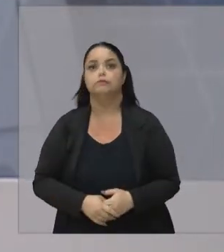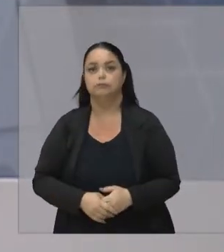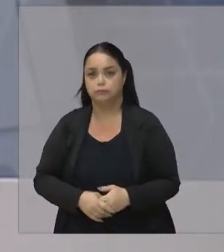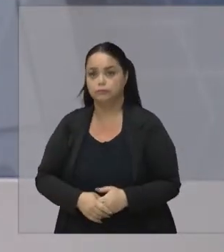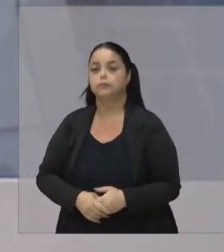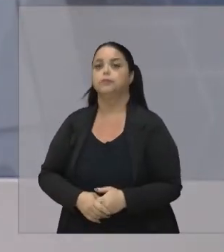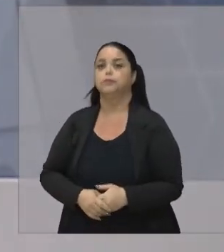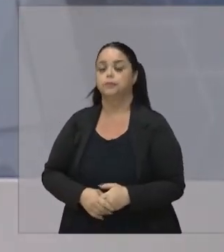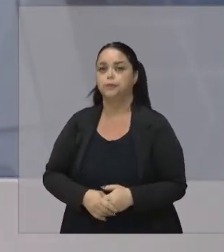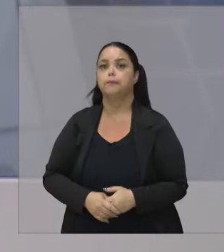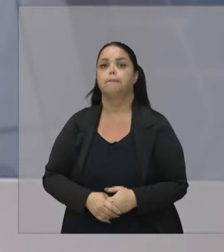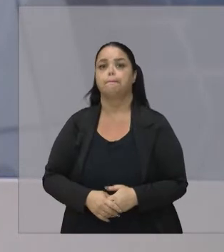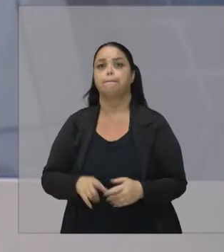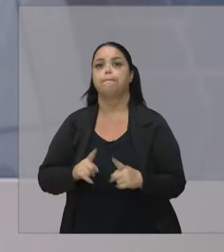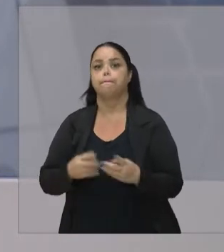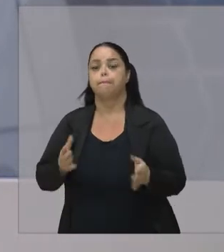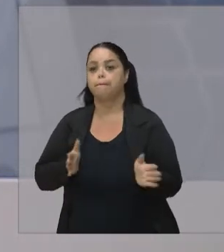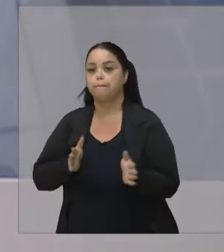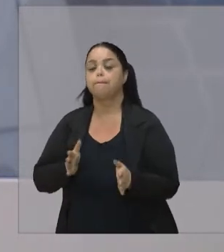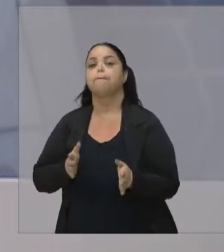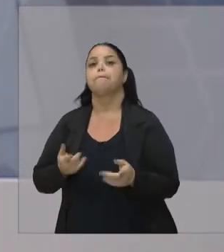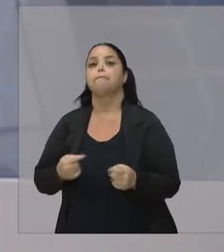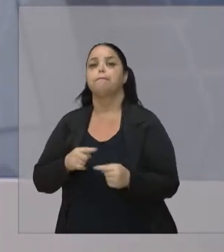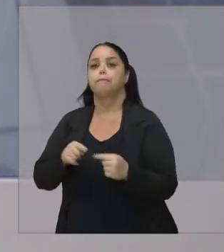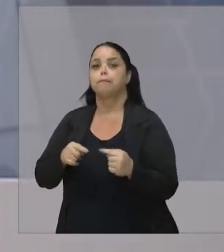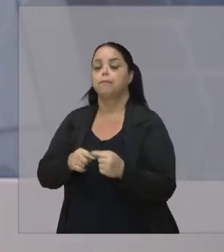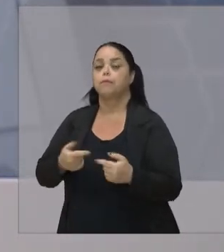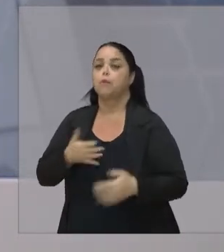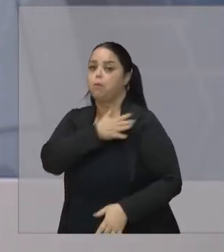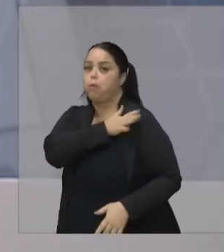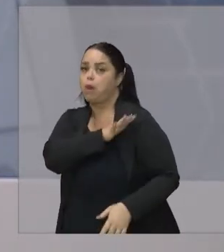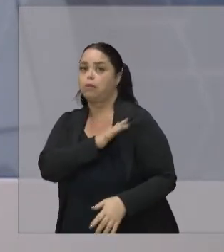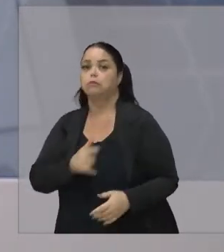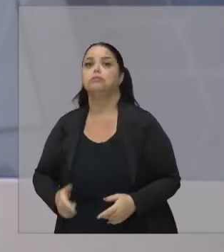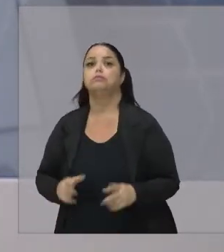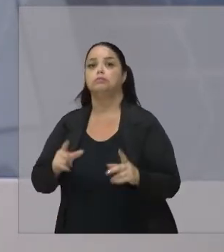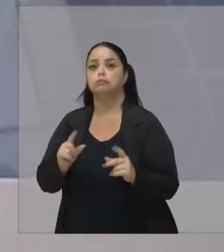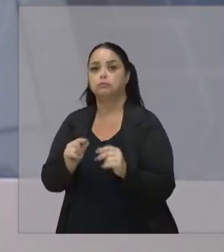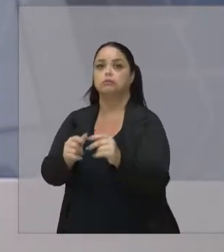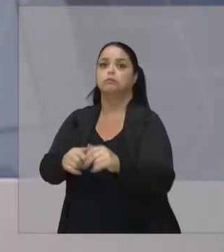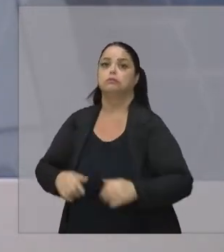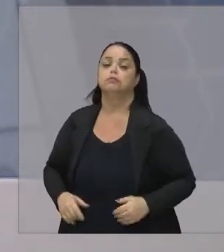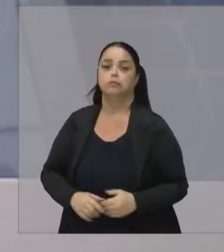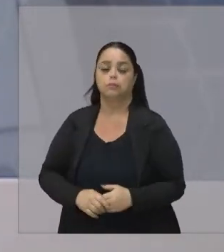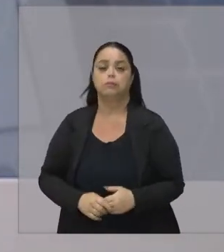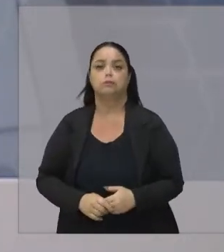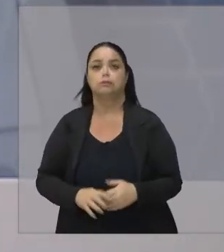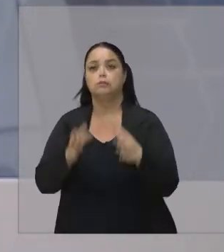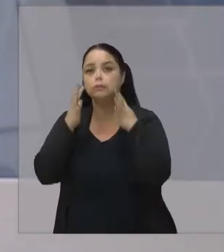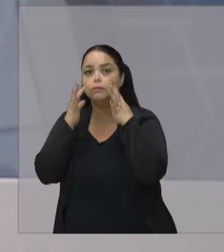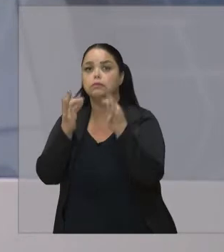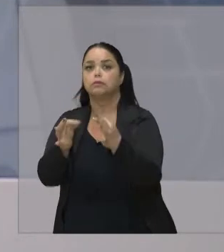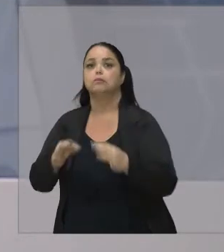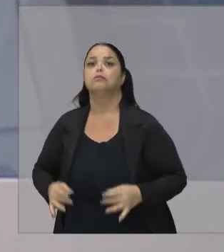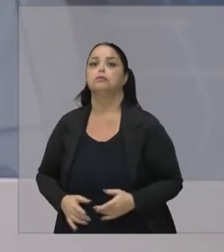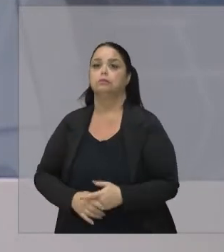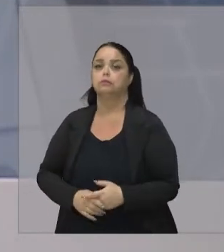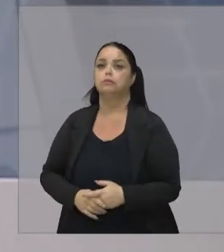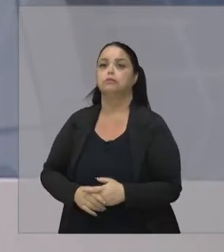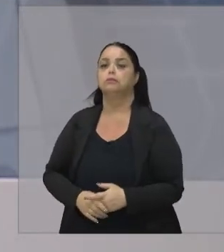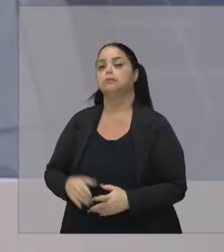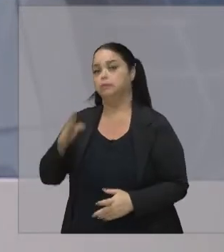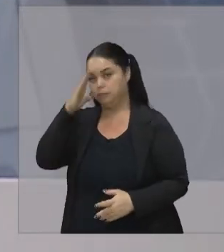Inclusiva Mais assertiva Com menos preconceito E com um olhar Específico